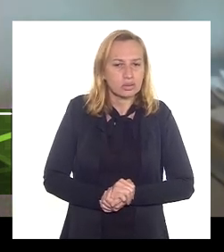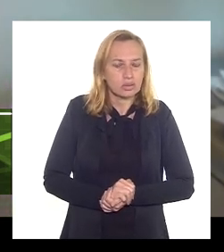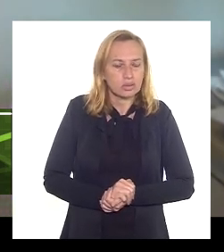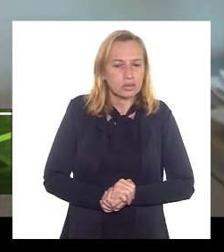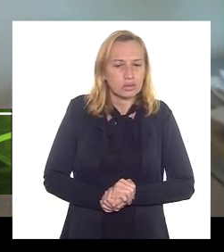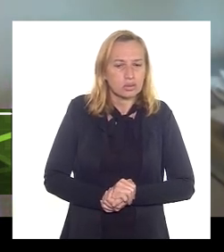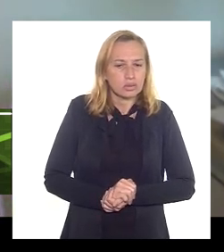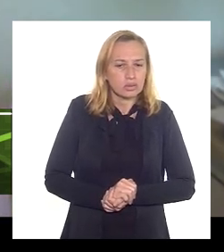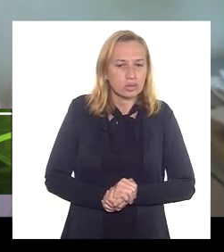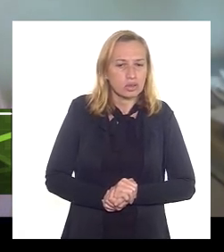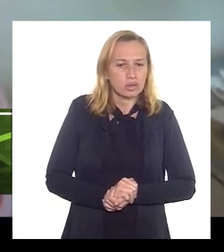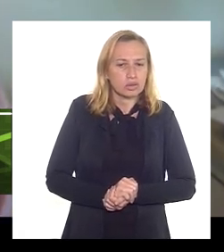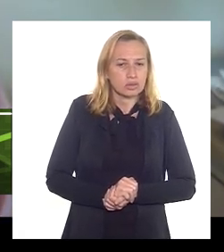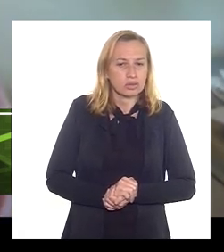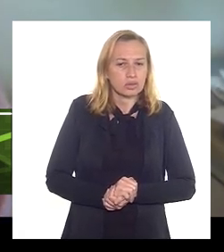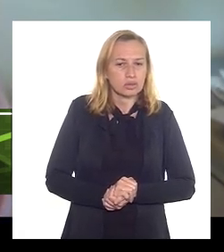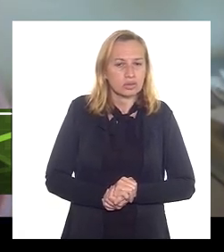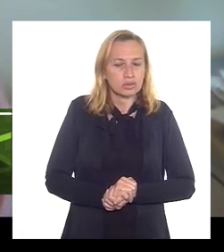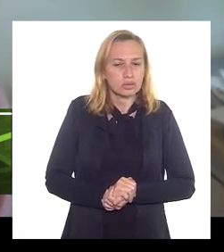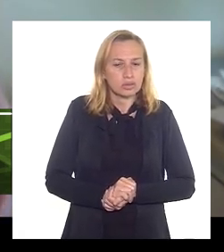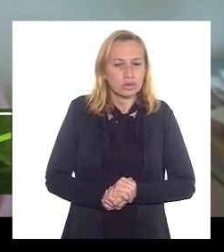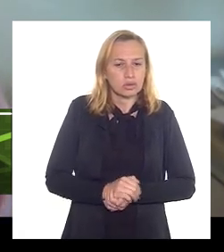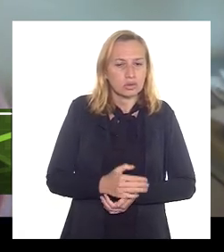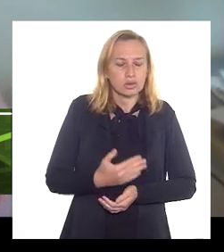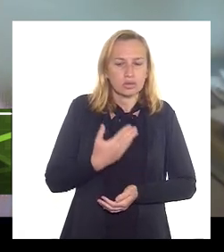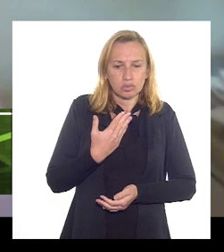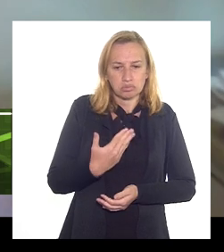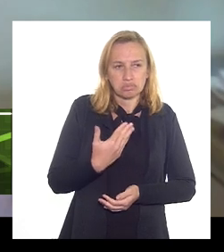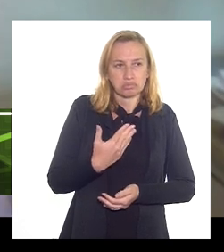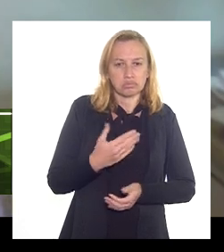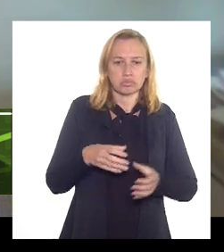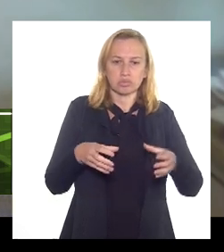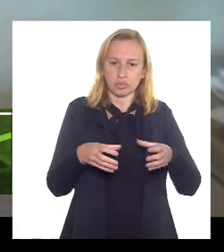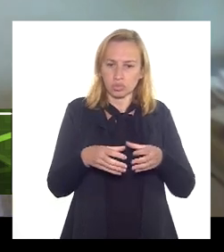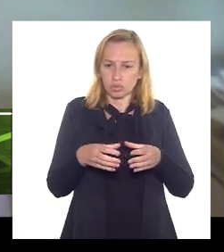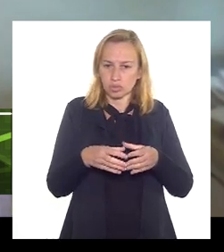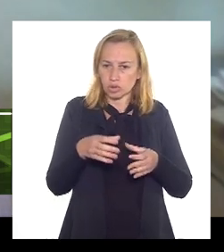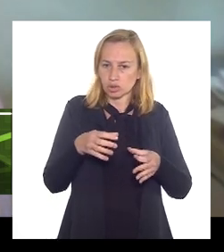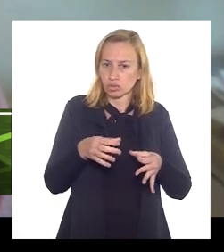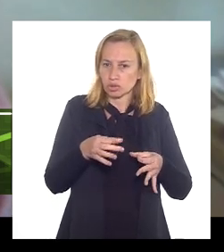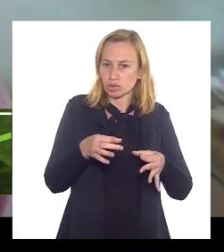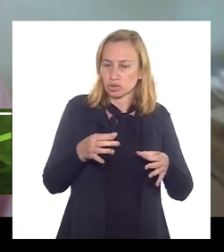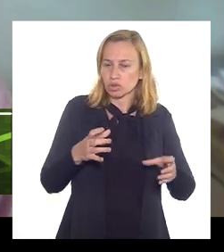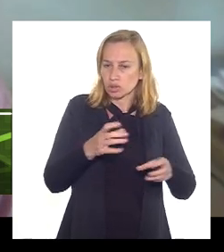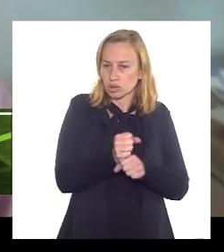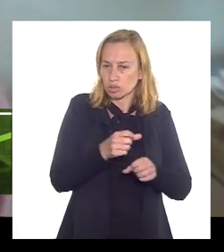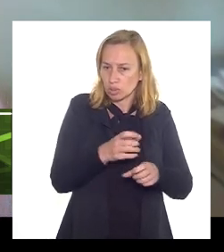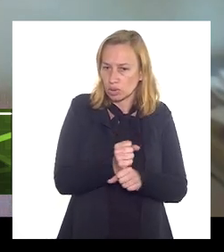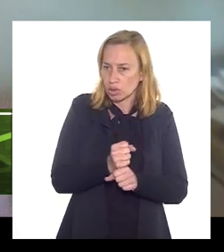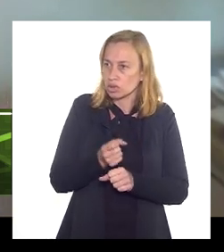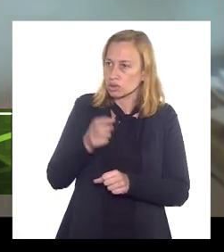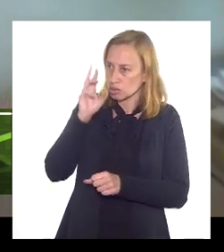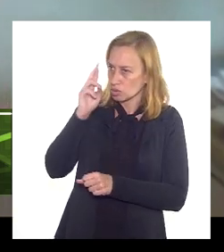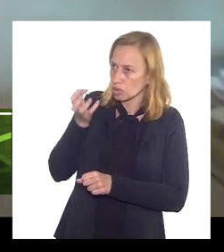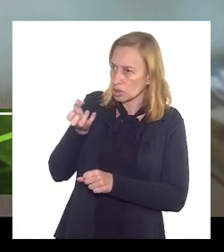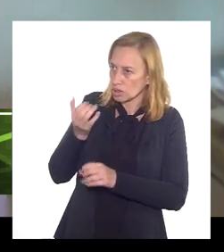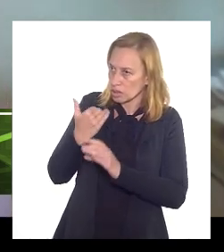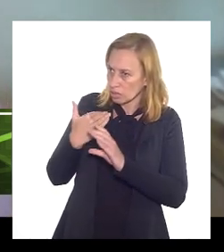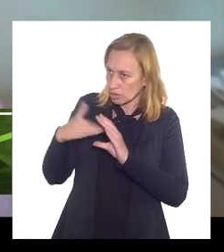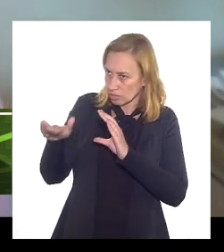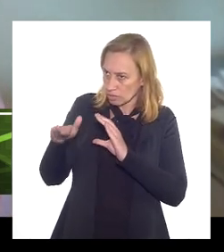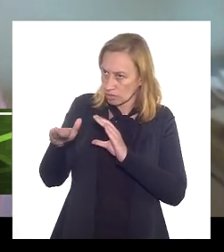preeleção na comissão de tributação. Se o senhor quiser, mando para a Petrobras essa